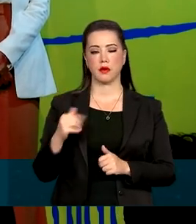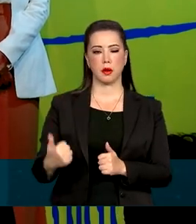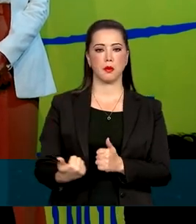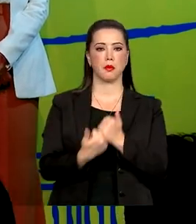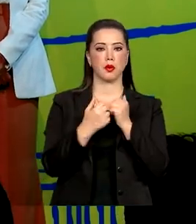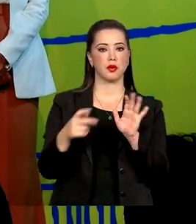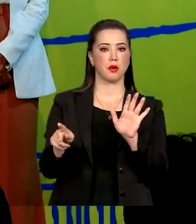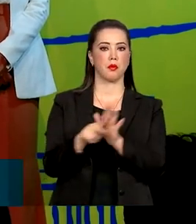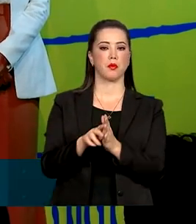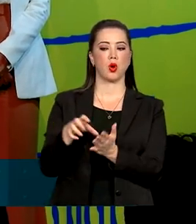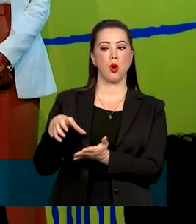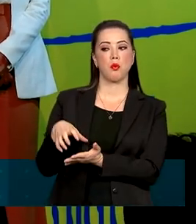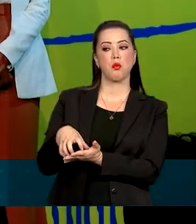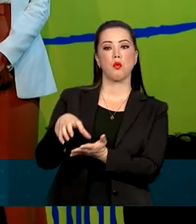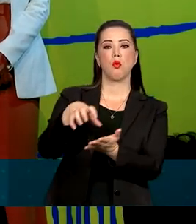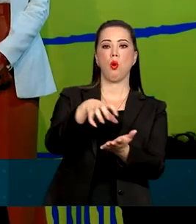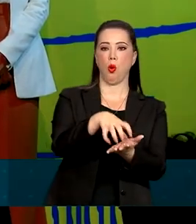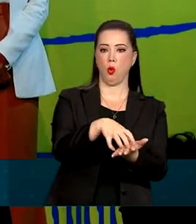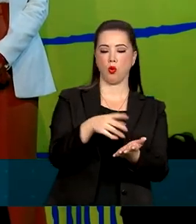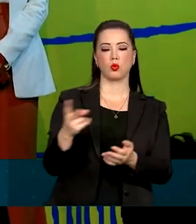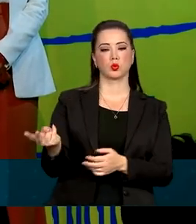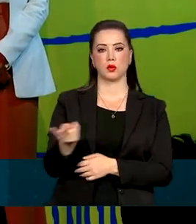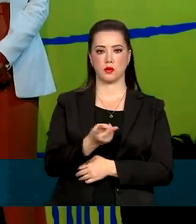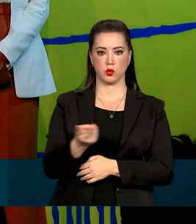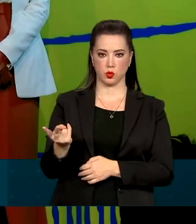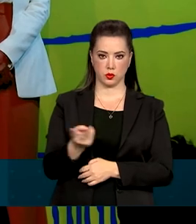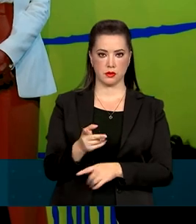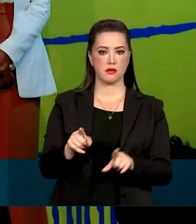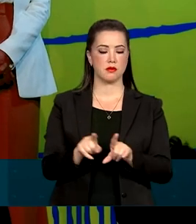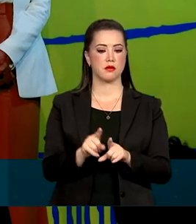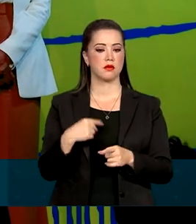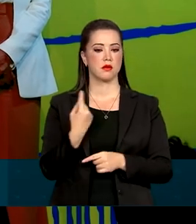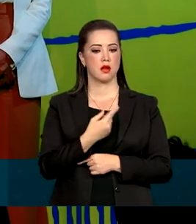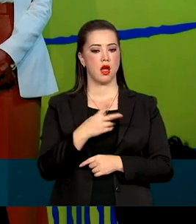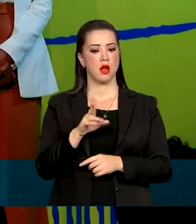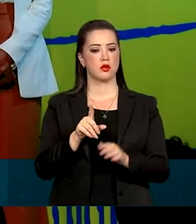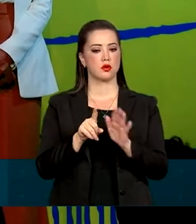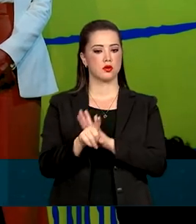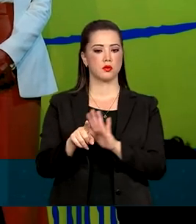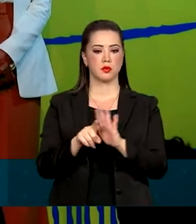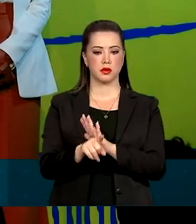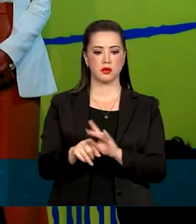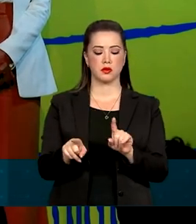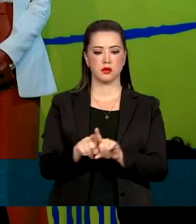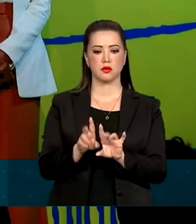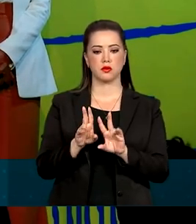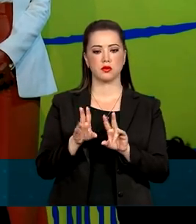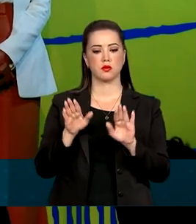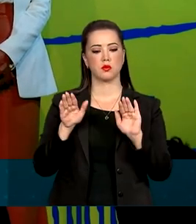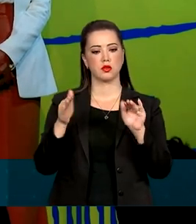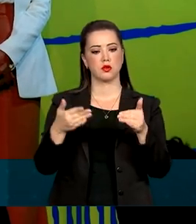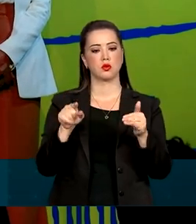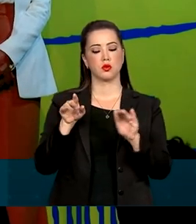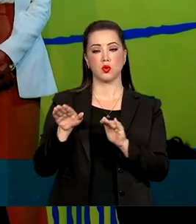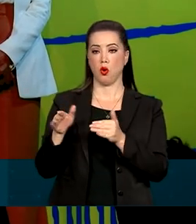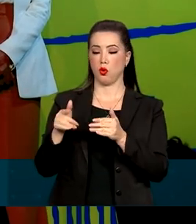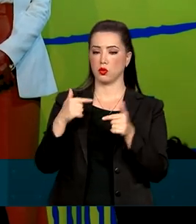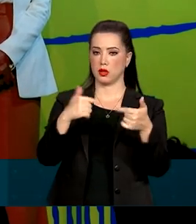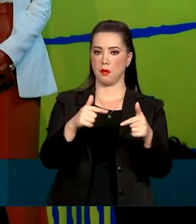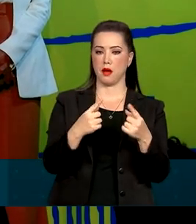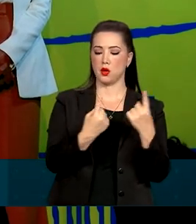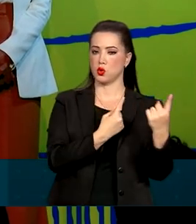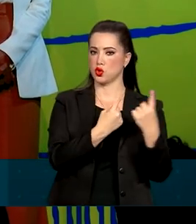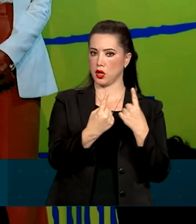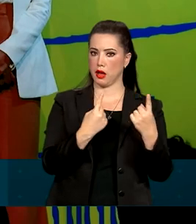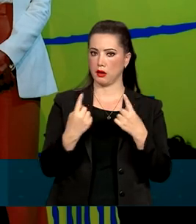Nós consultamos as áreas afeitas às funções que elas vão